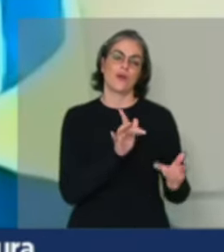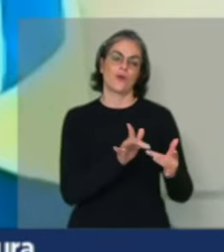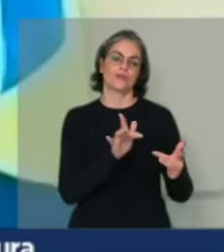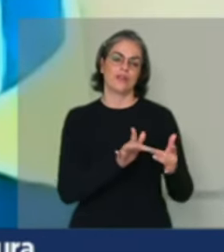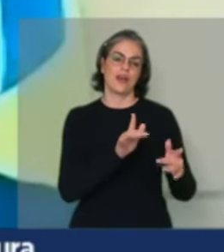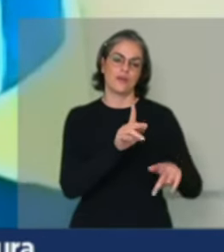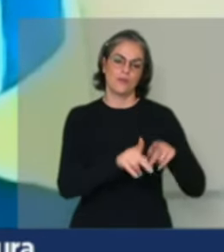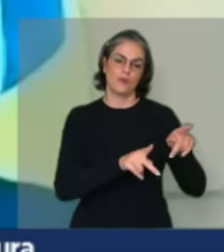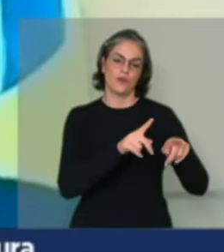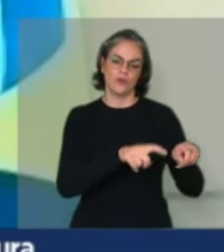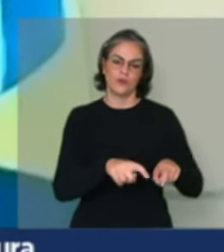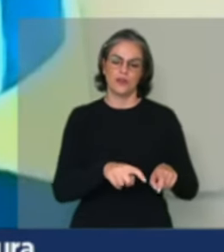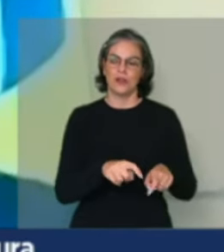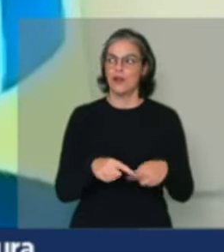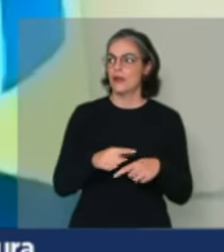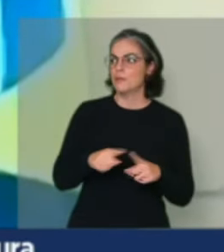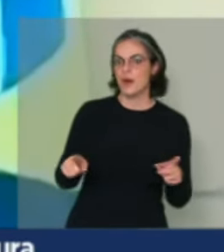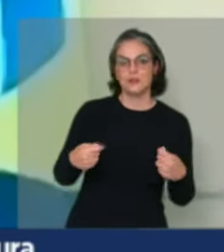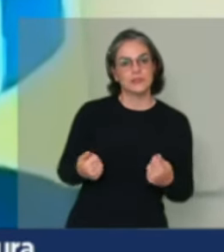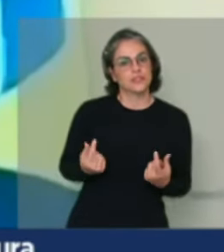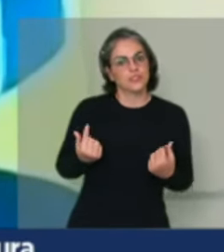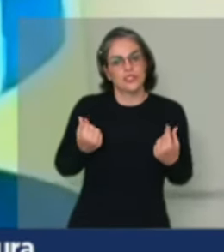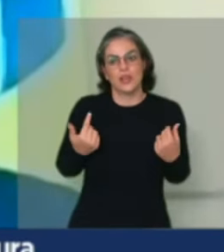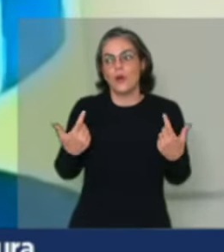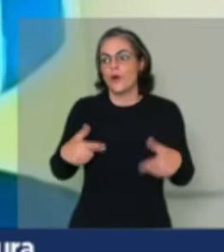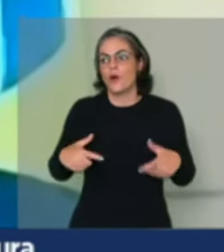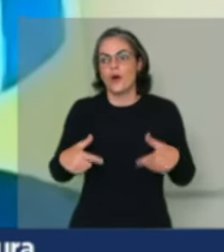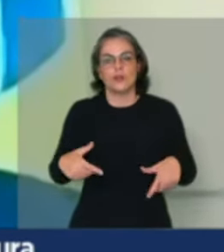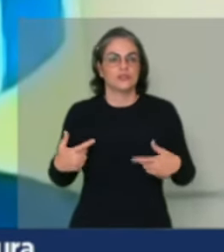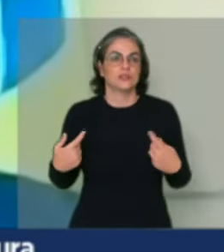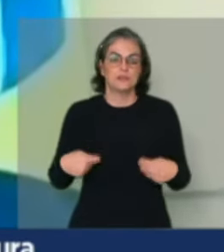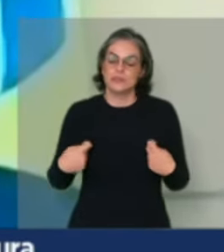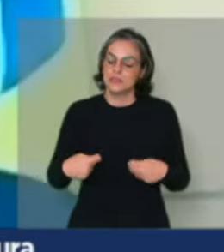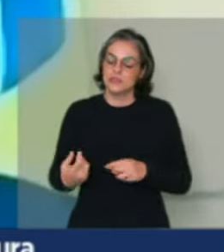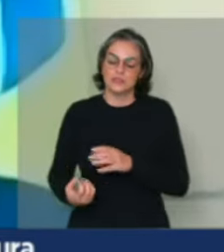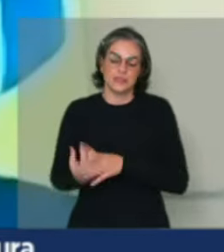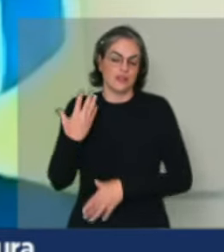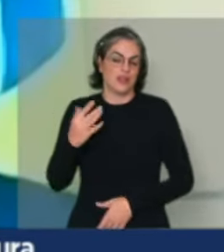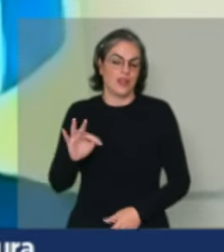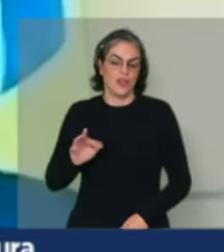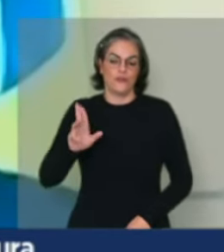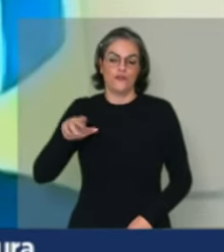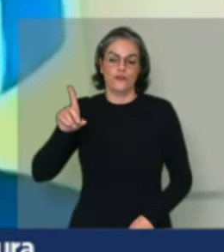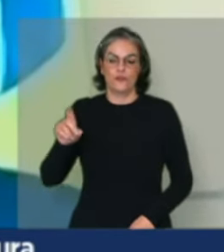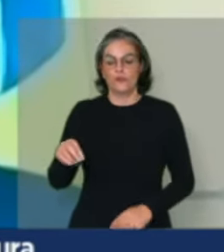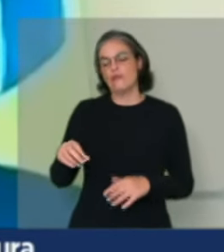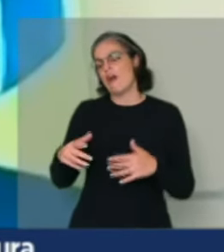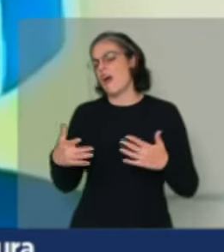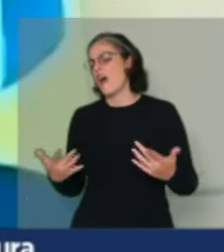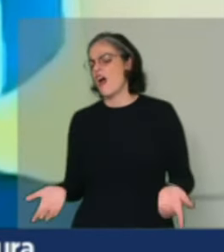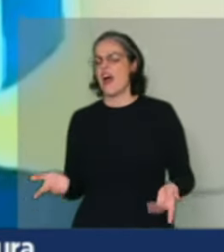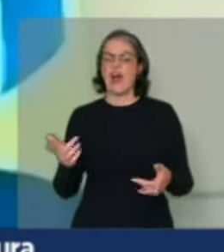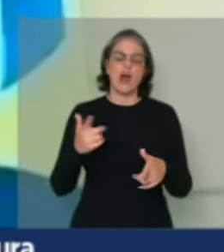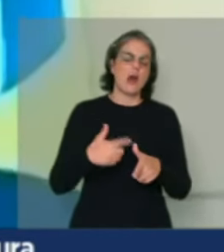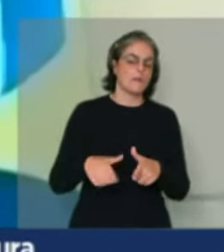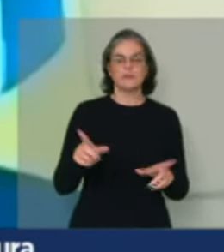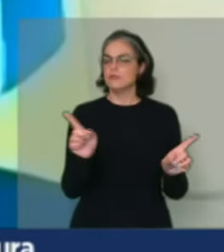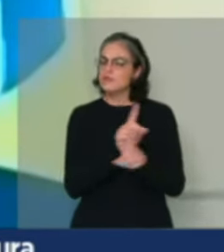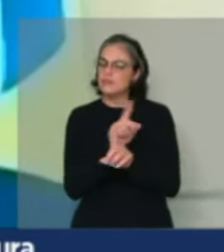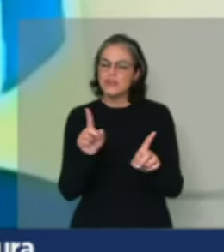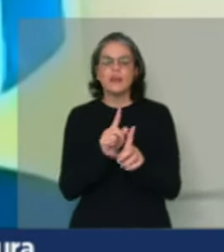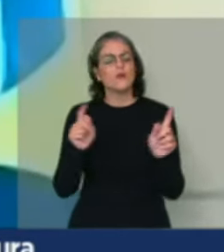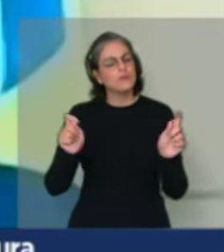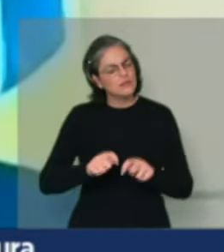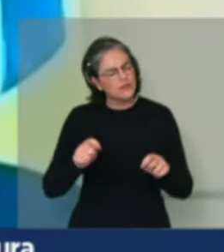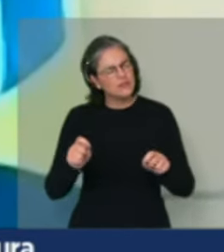de recursos. E como eu vou fazer recursos? Tem que criar um fundo para isso. Ah, mas criar fundo é problemático. Não é não. Nós temos um exemplo